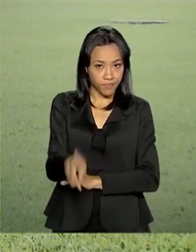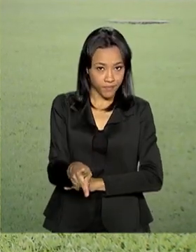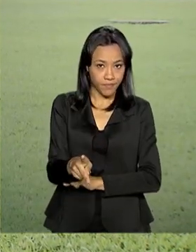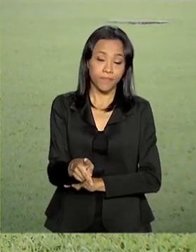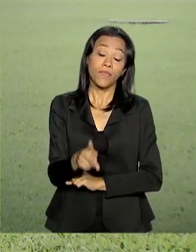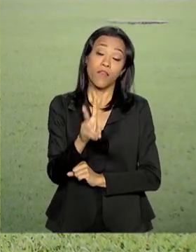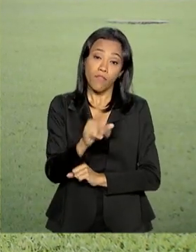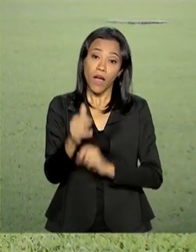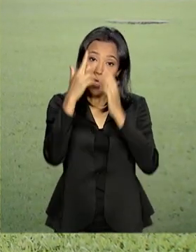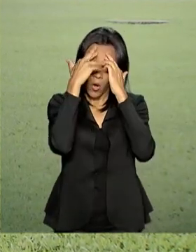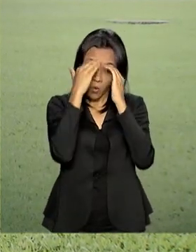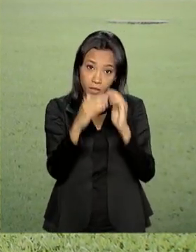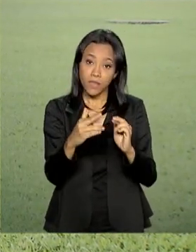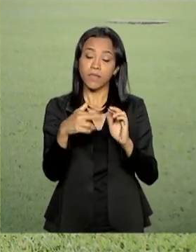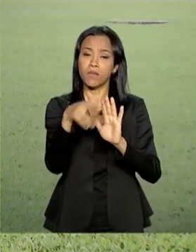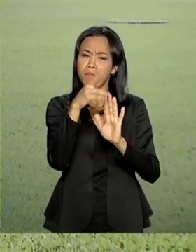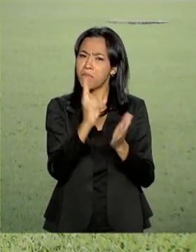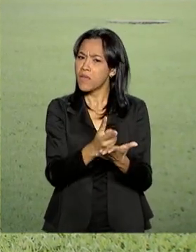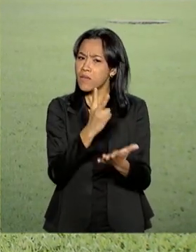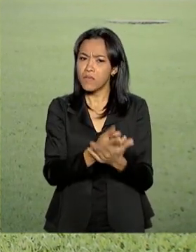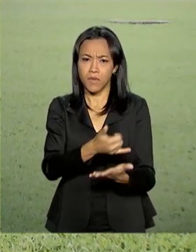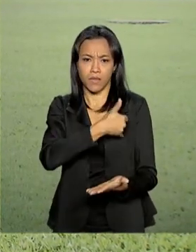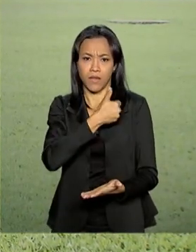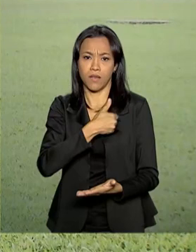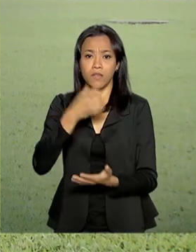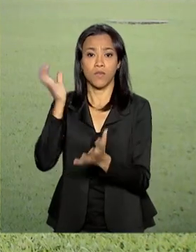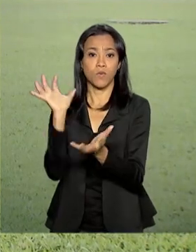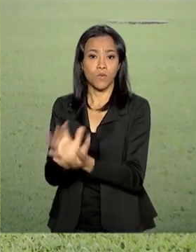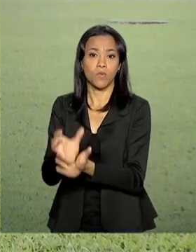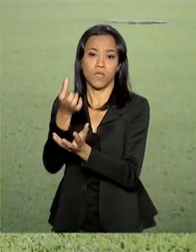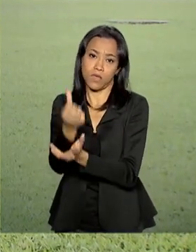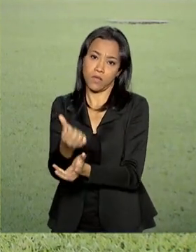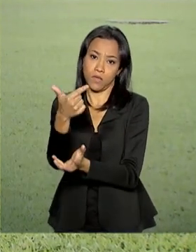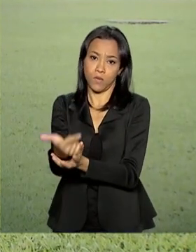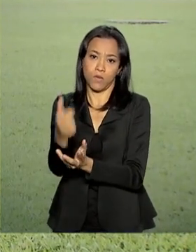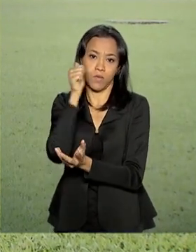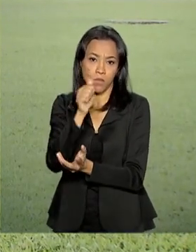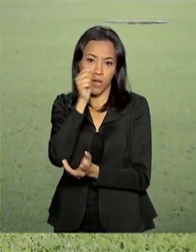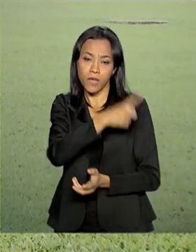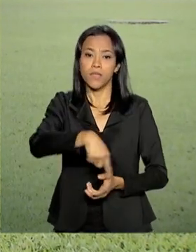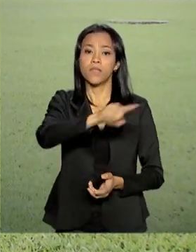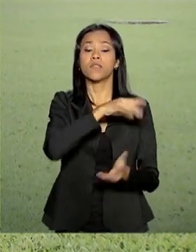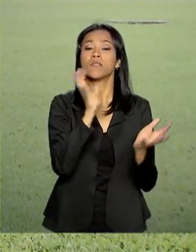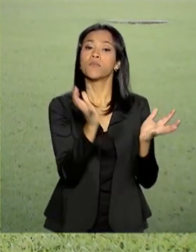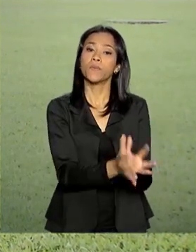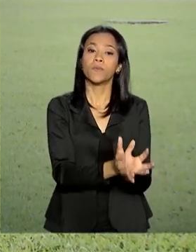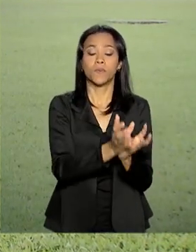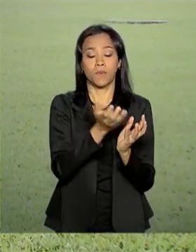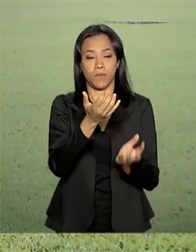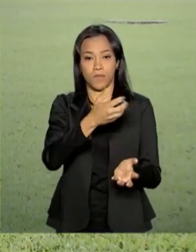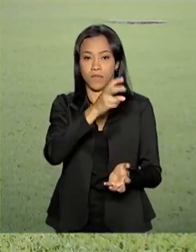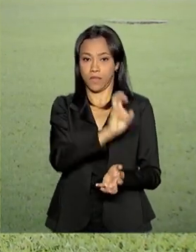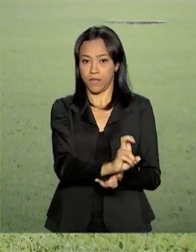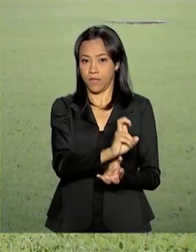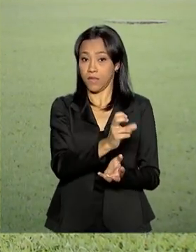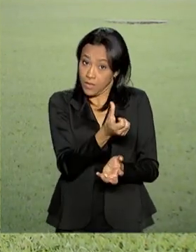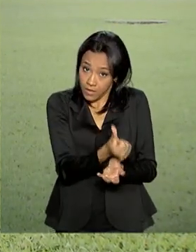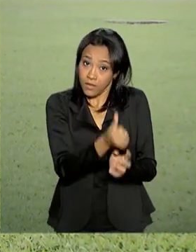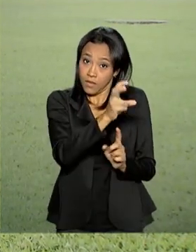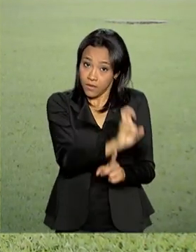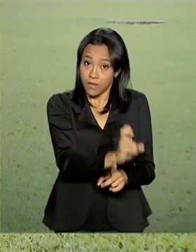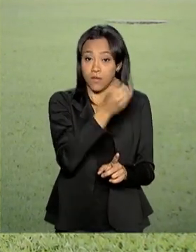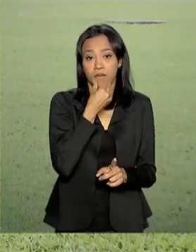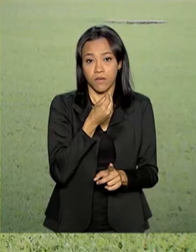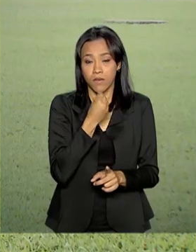vão obedecer a mesma idade de 62 anos para mulheres e 65 anos para homens. Já o tempo